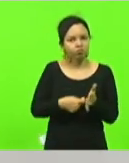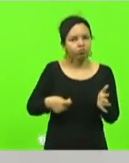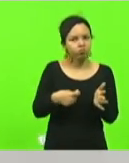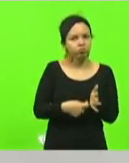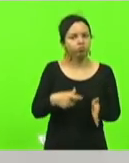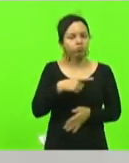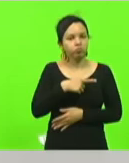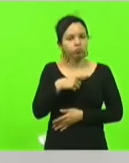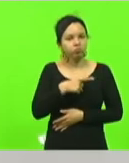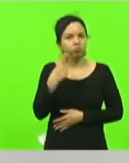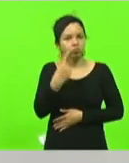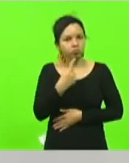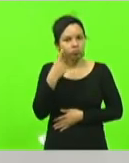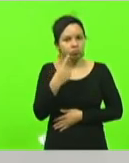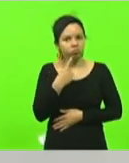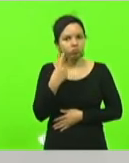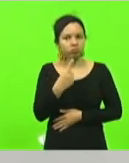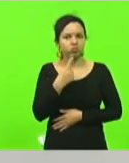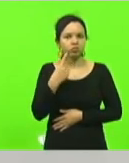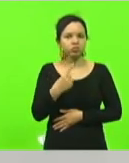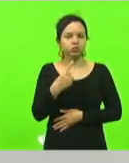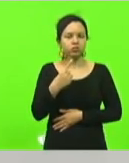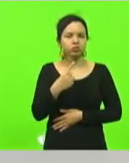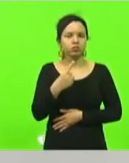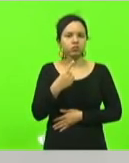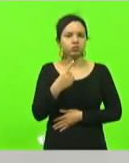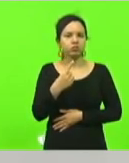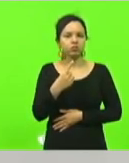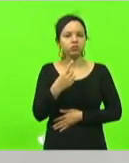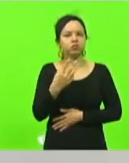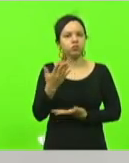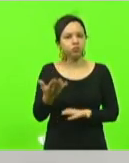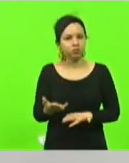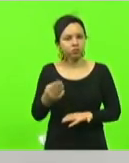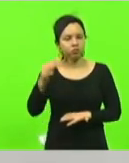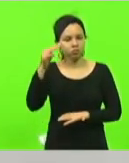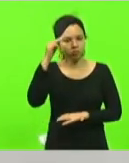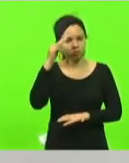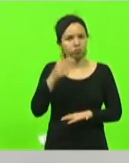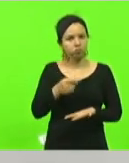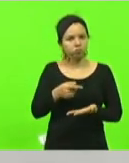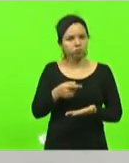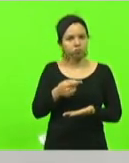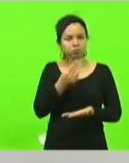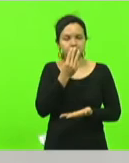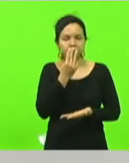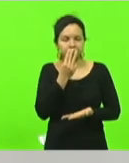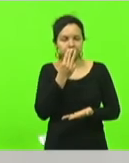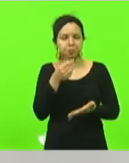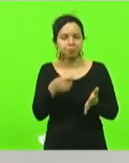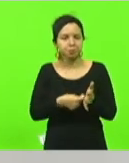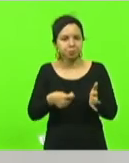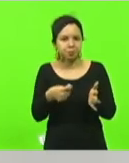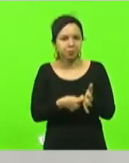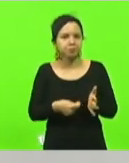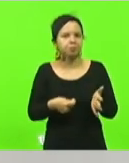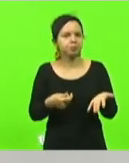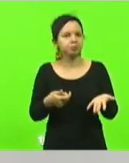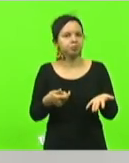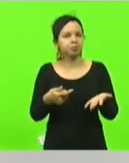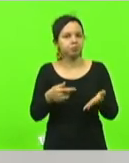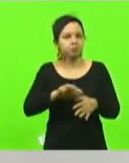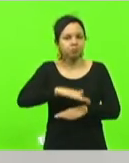deputado Manuel Mota que brigou lutou pelas serras catarinenses e de uma forma específica